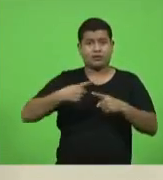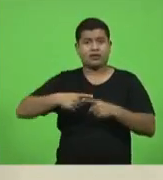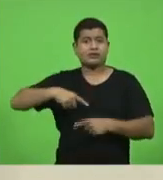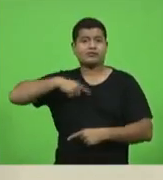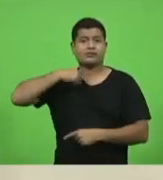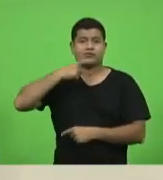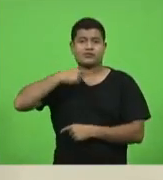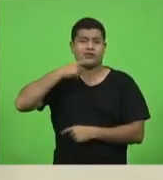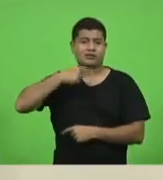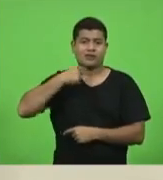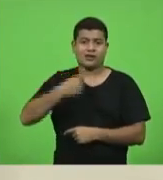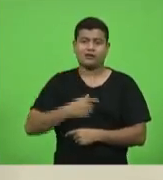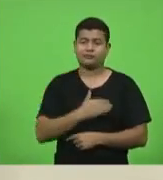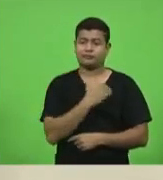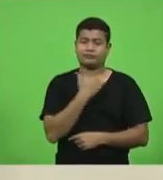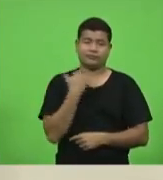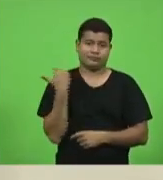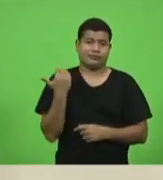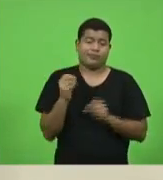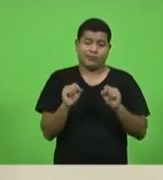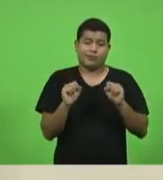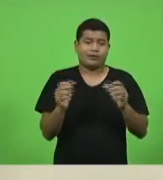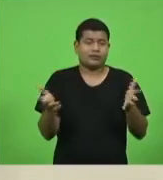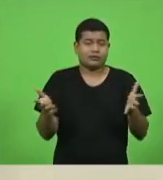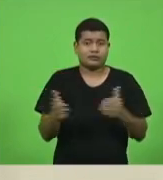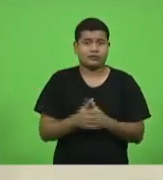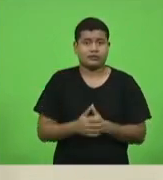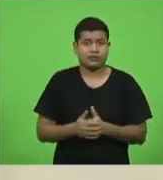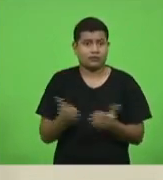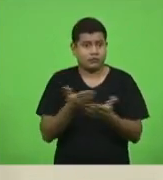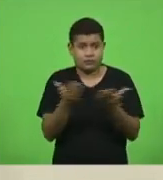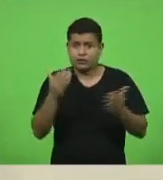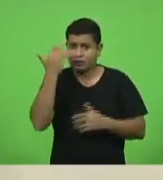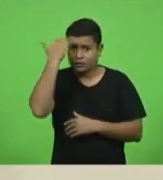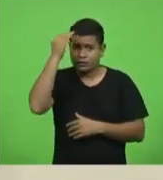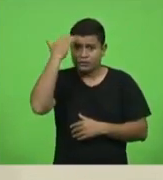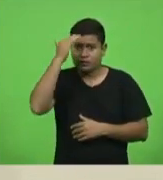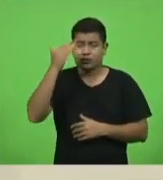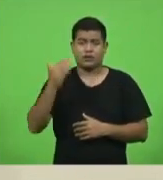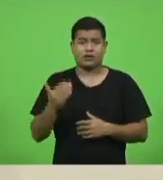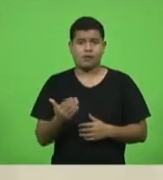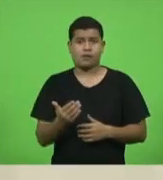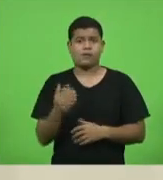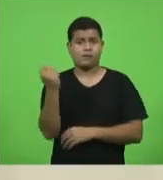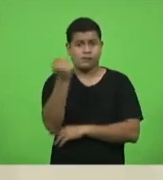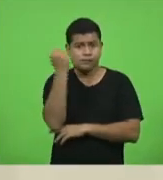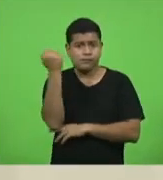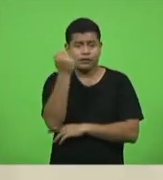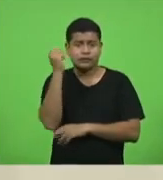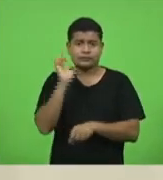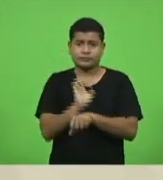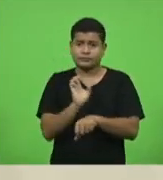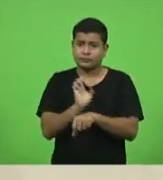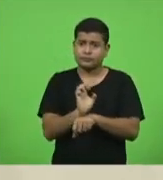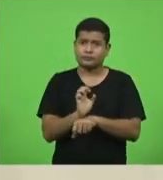A gente está tendo noção do que está acontecendo, a tamanha gravidade nesse estado,